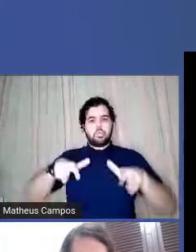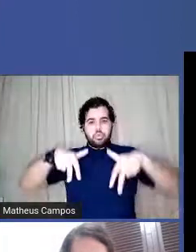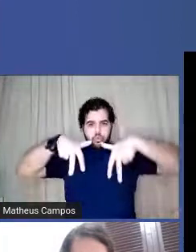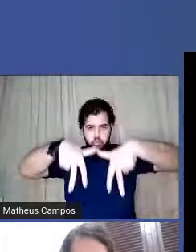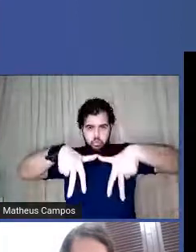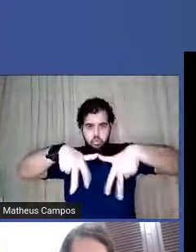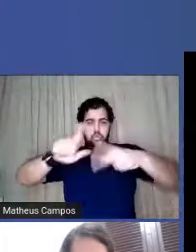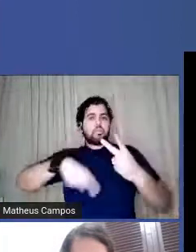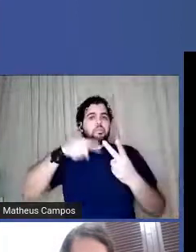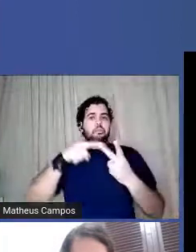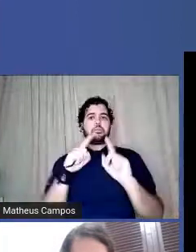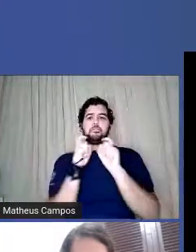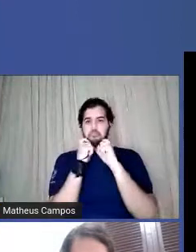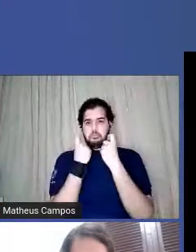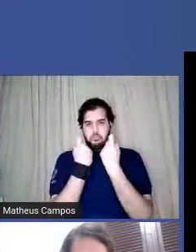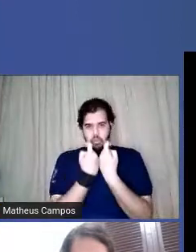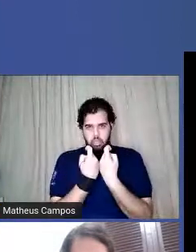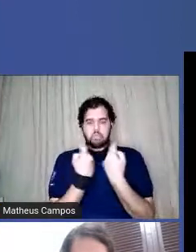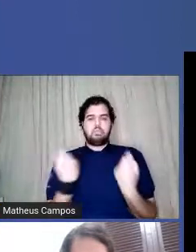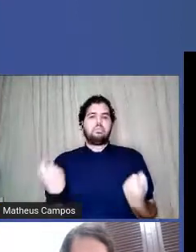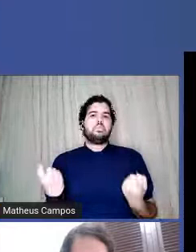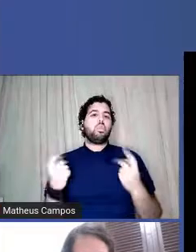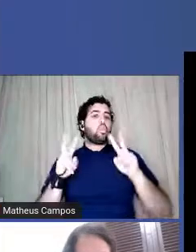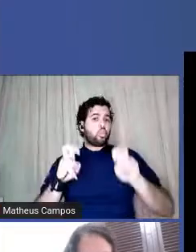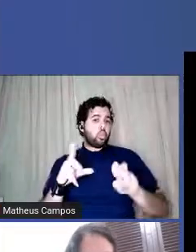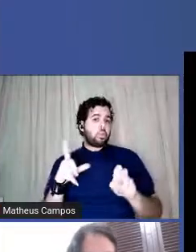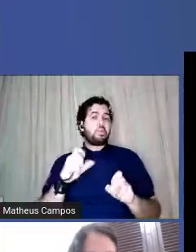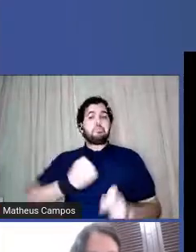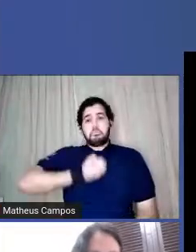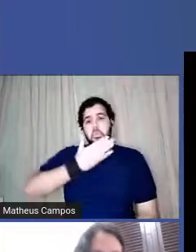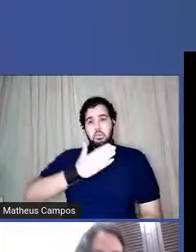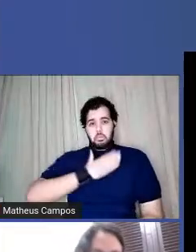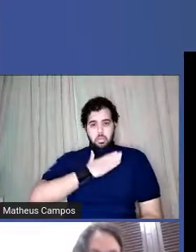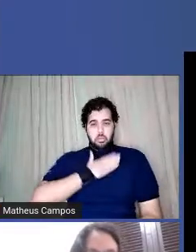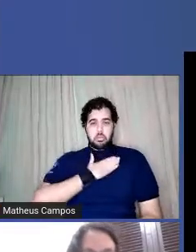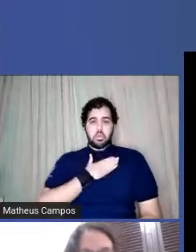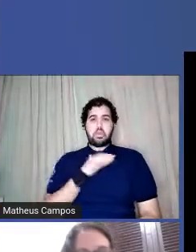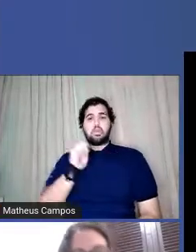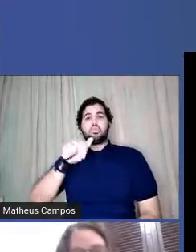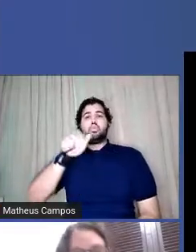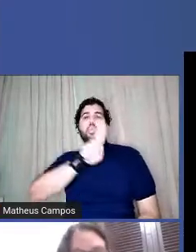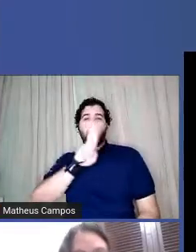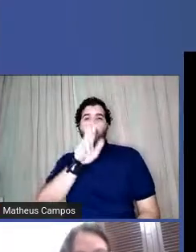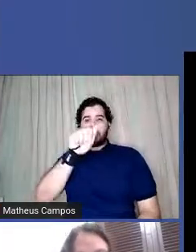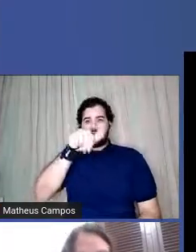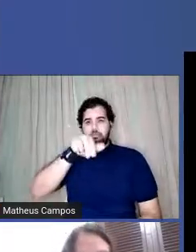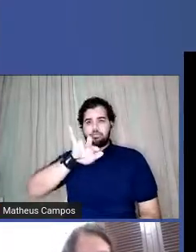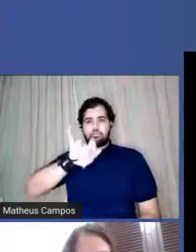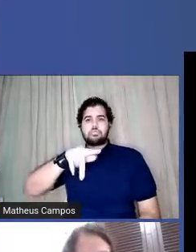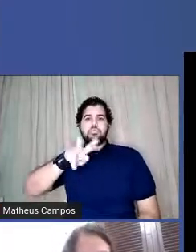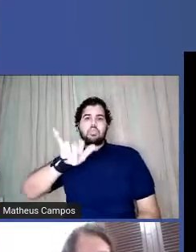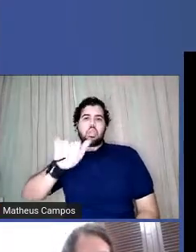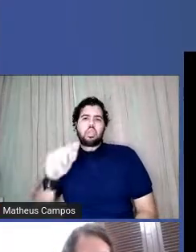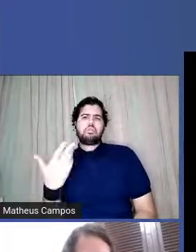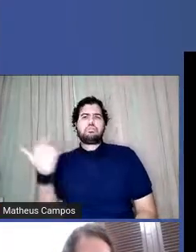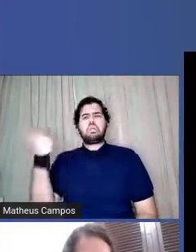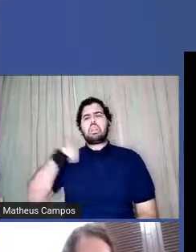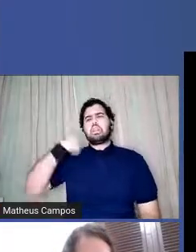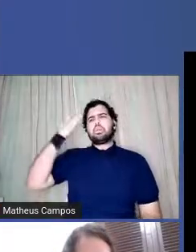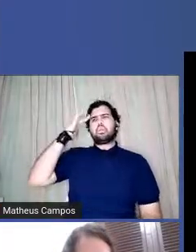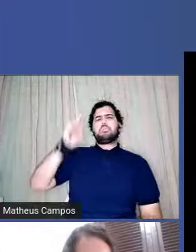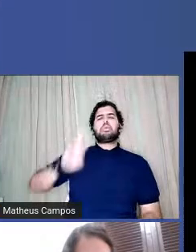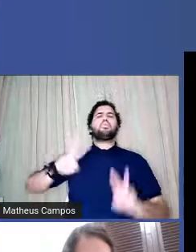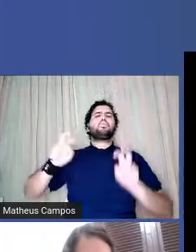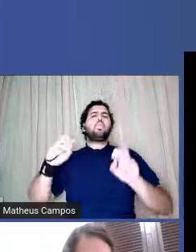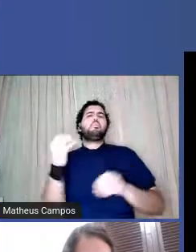sexualidade, tem essa poema minha que é antiquada o nome, e eu que pensava horas a fio sobre como iria